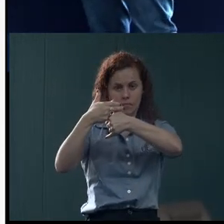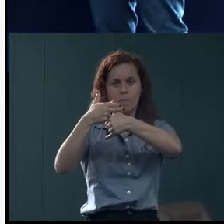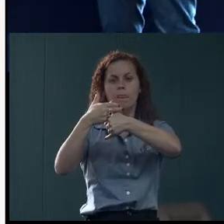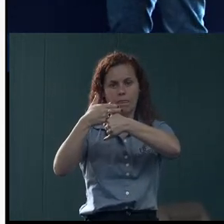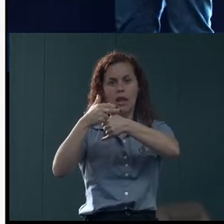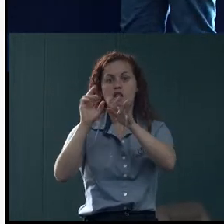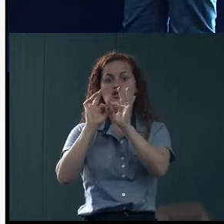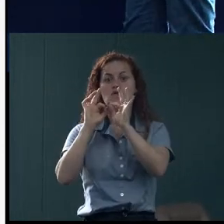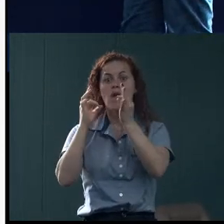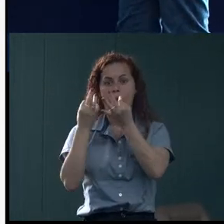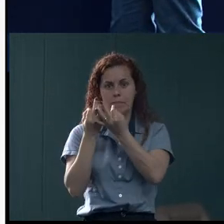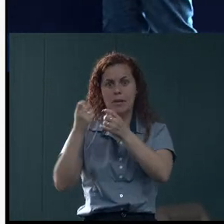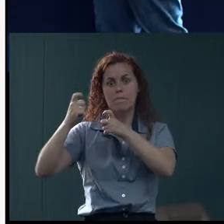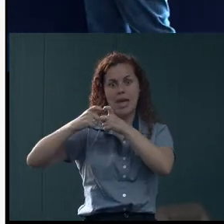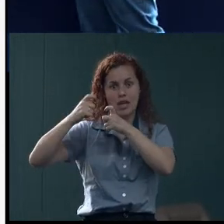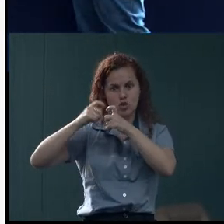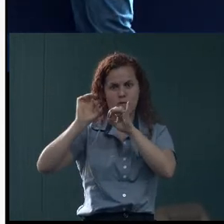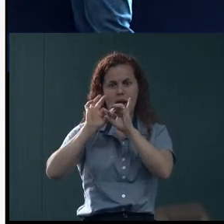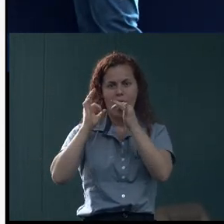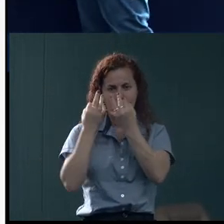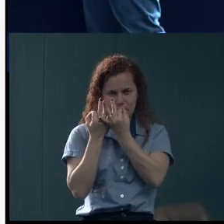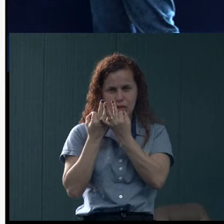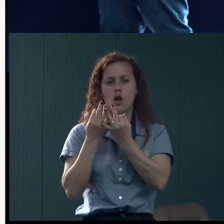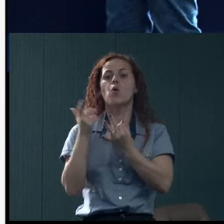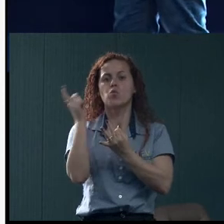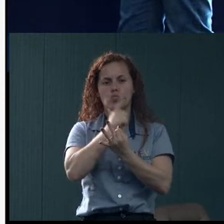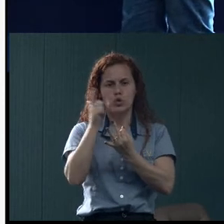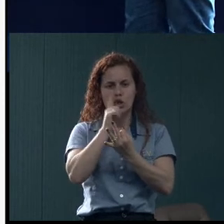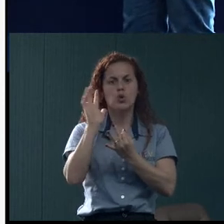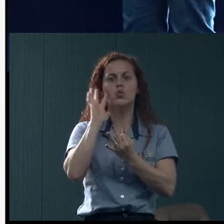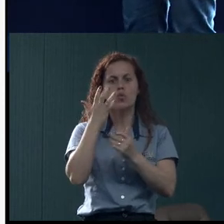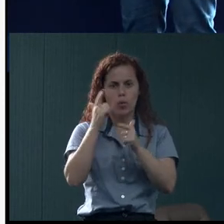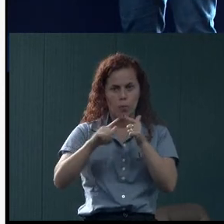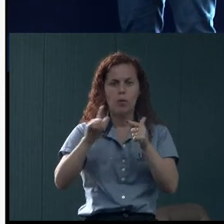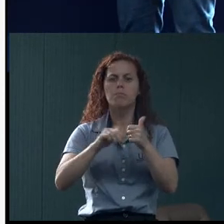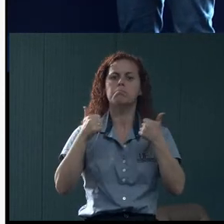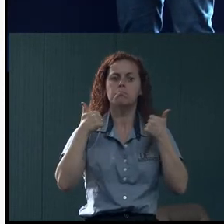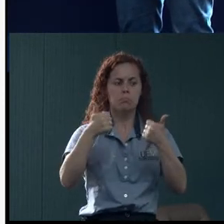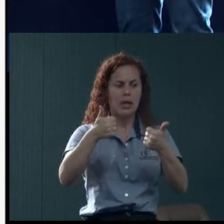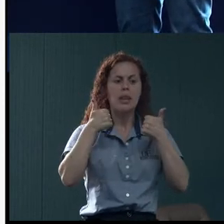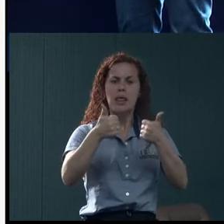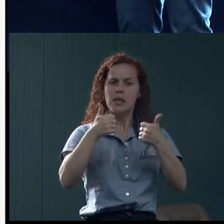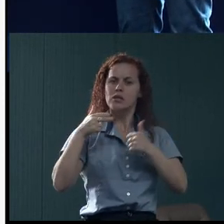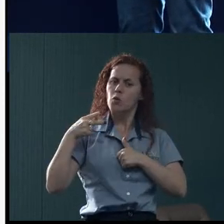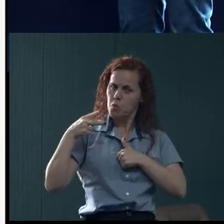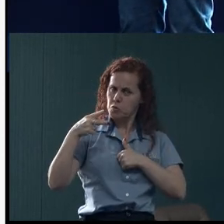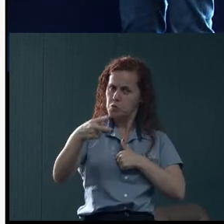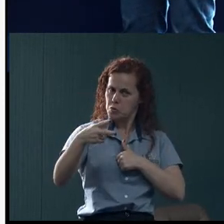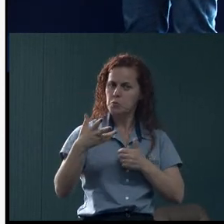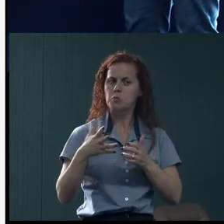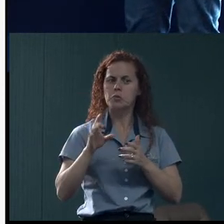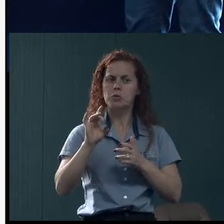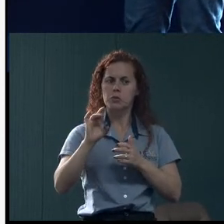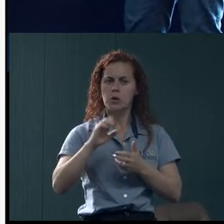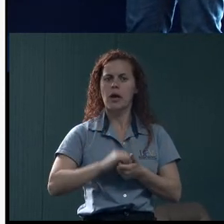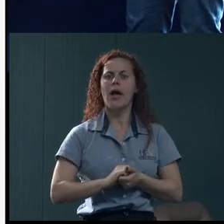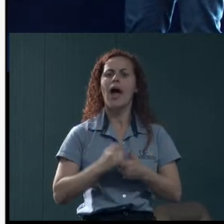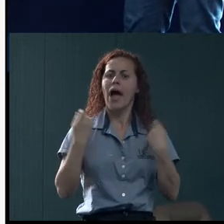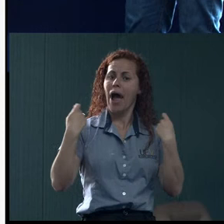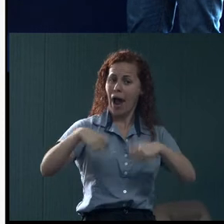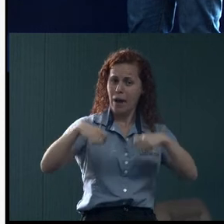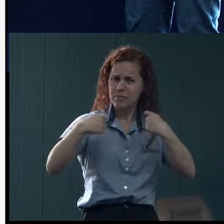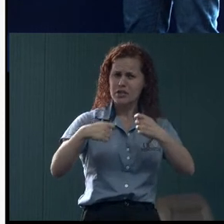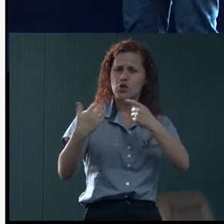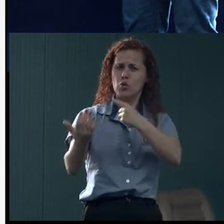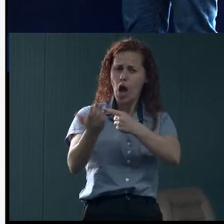caso, e grande parte deles consegue, juntamente com os clínicos, beleza, ele continua só acompanhando lá. Ah, não, eu preciso de